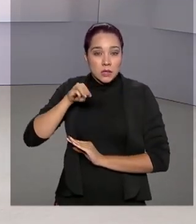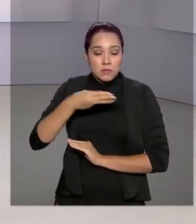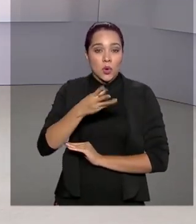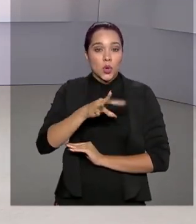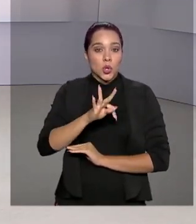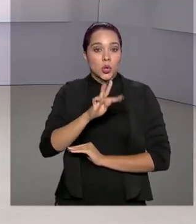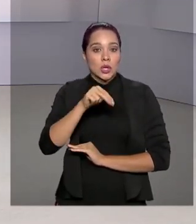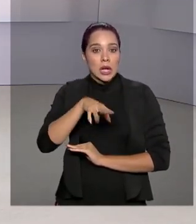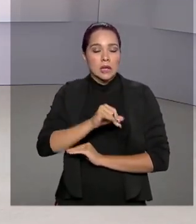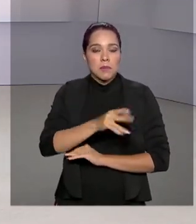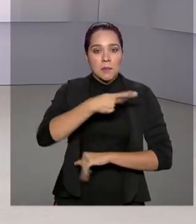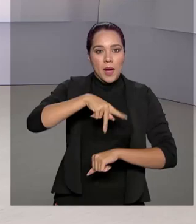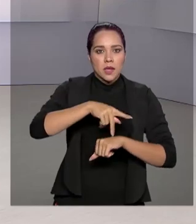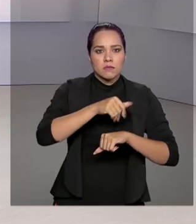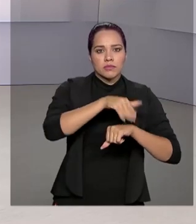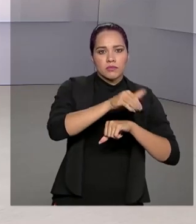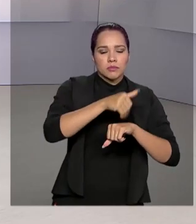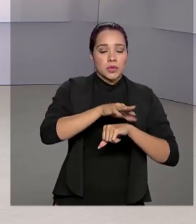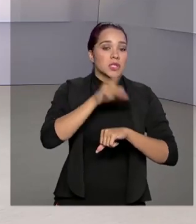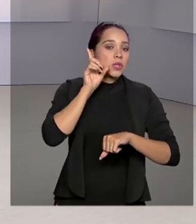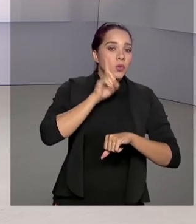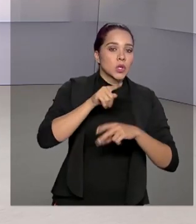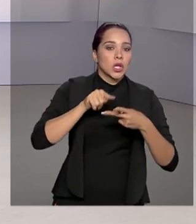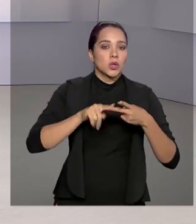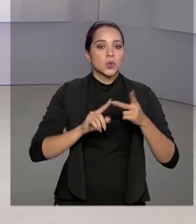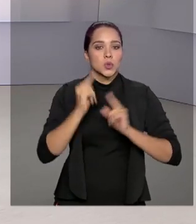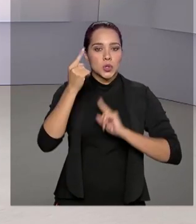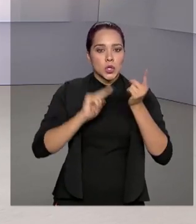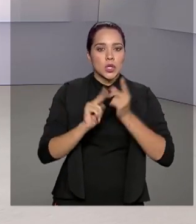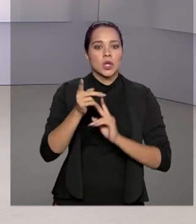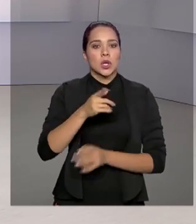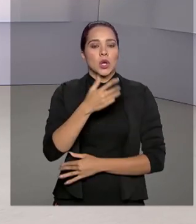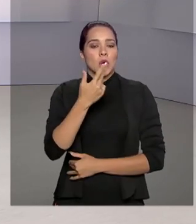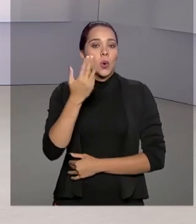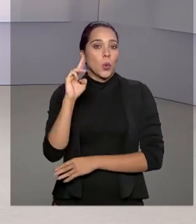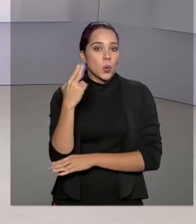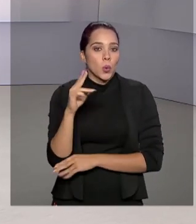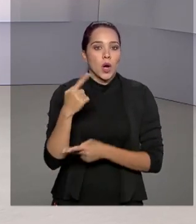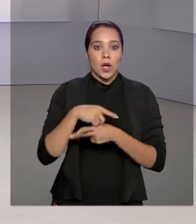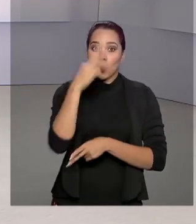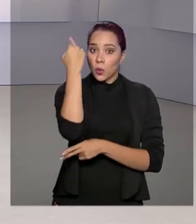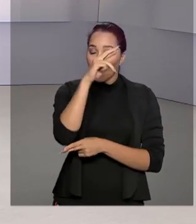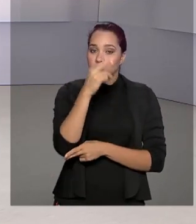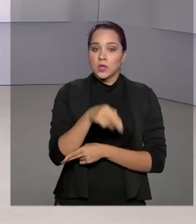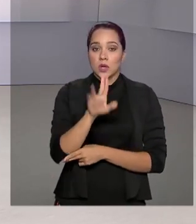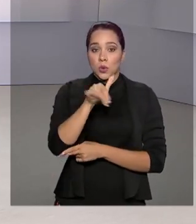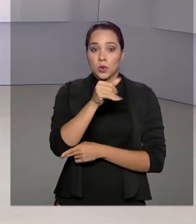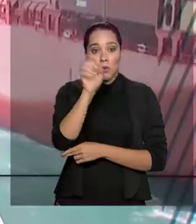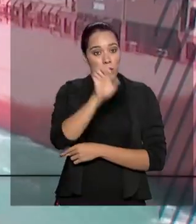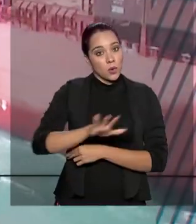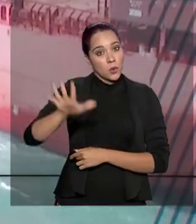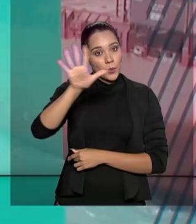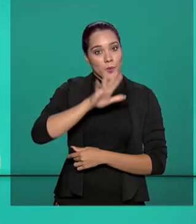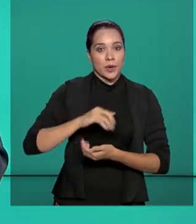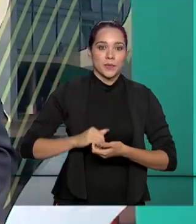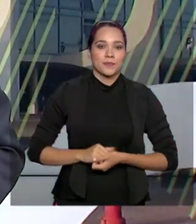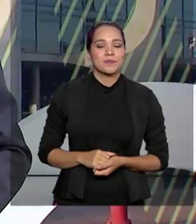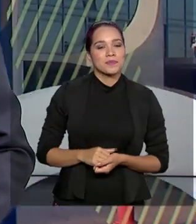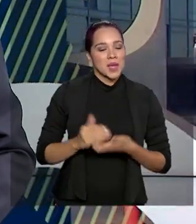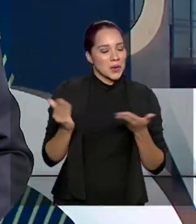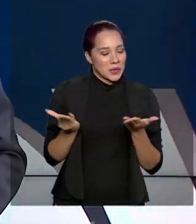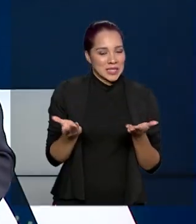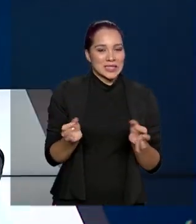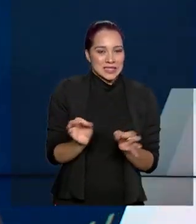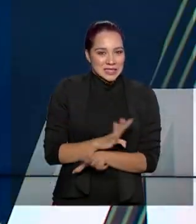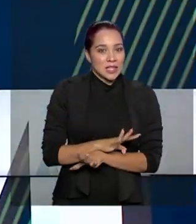para diversos países, como Estados Unidos, Chile, Argentina, Uruguai, Rússia e União Europeia. Nós ficamos